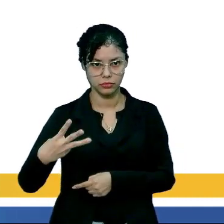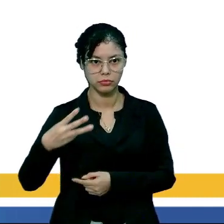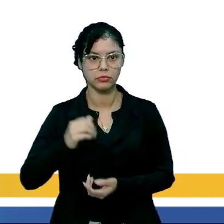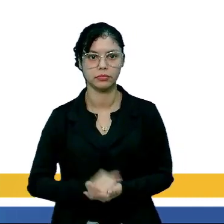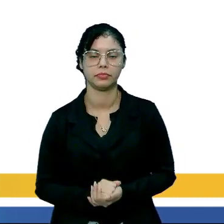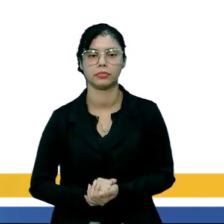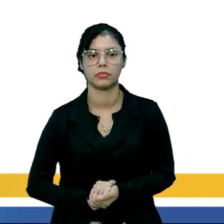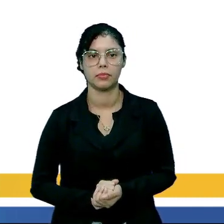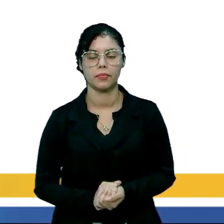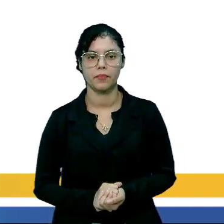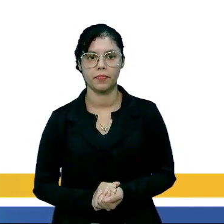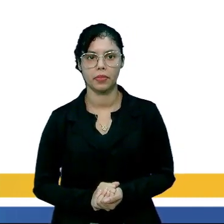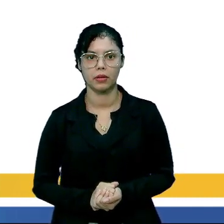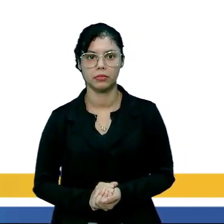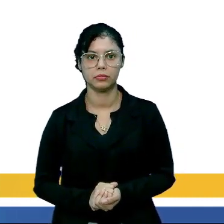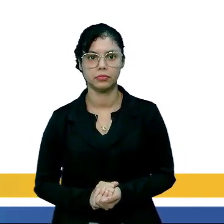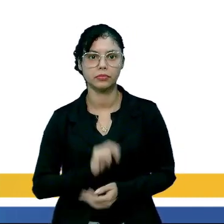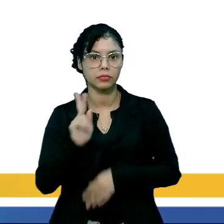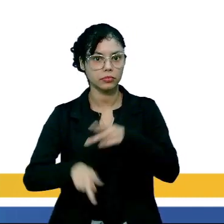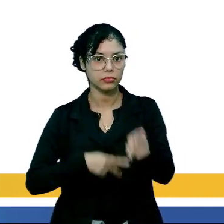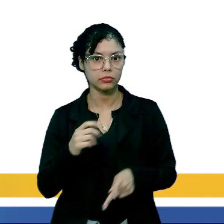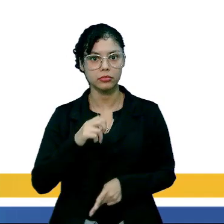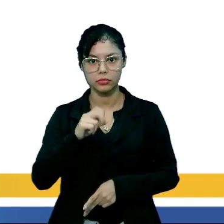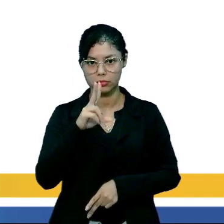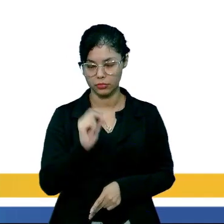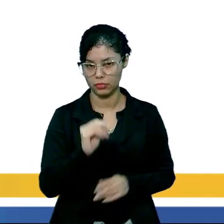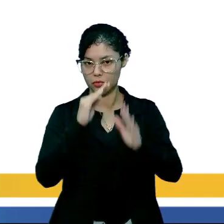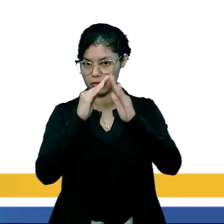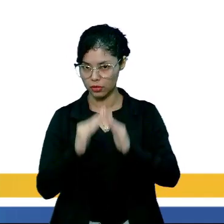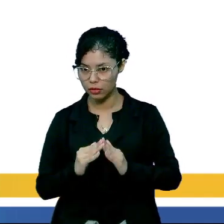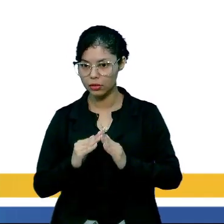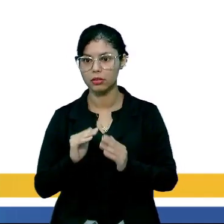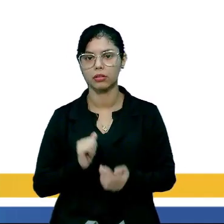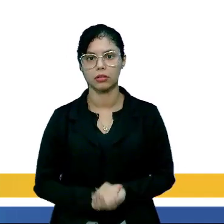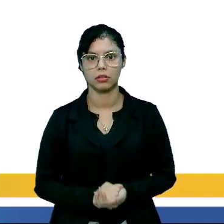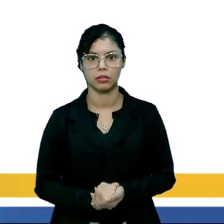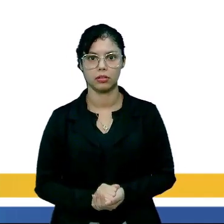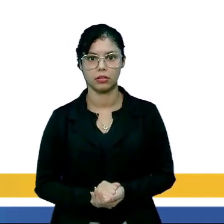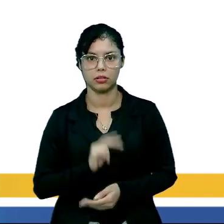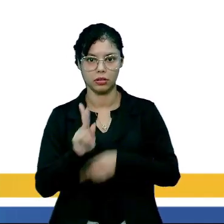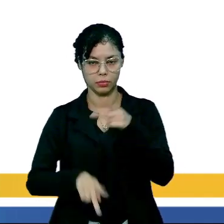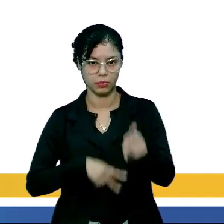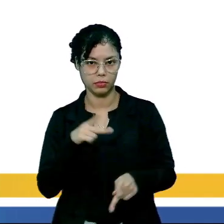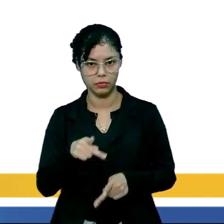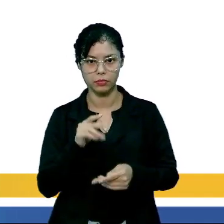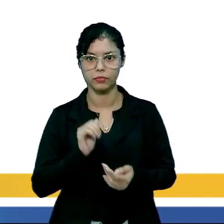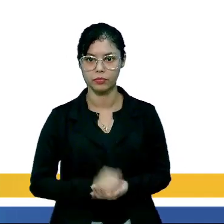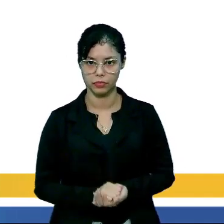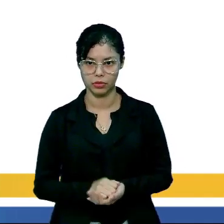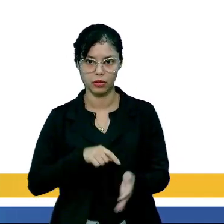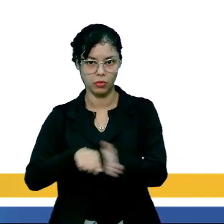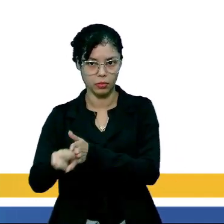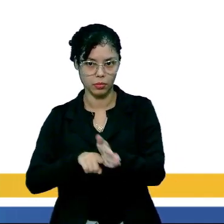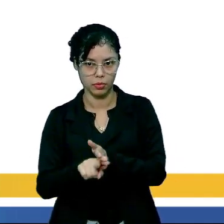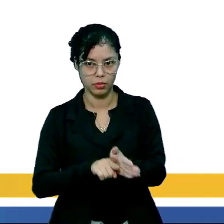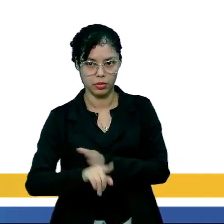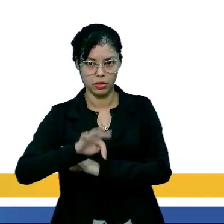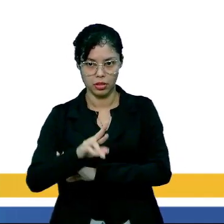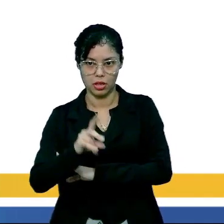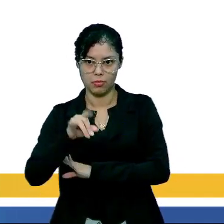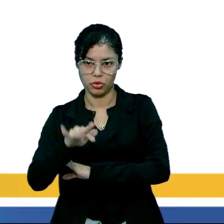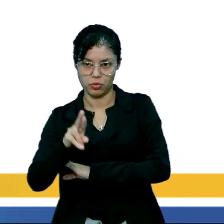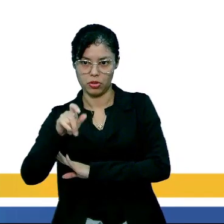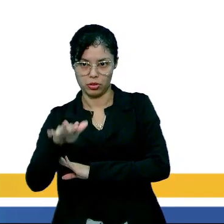Em uma população de 50 mil habitantes foi feita uma